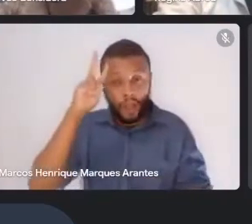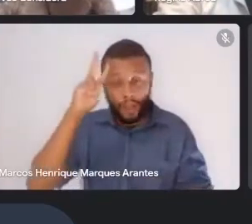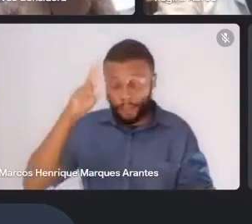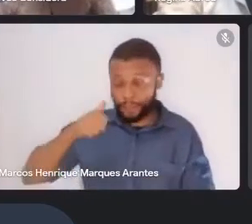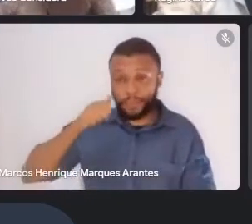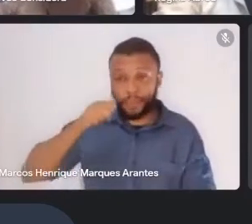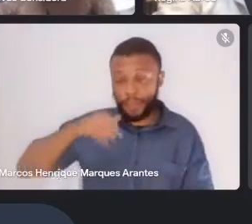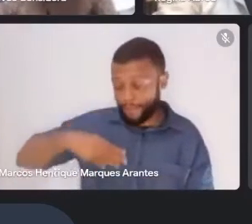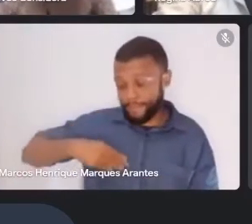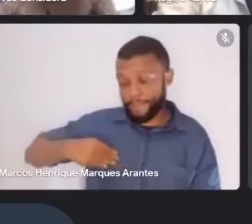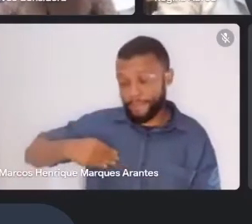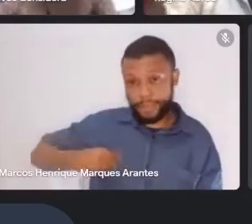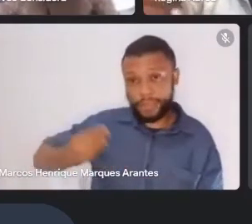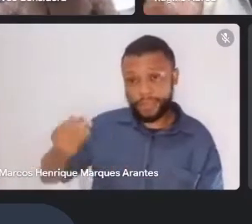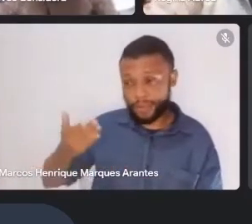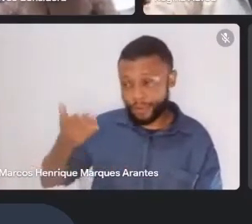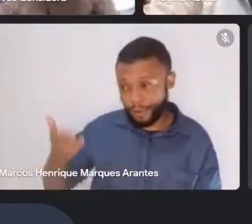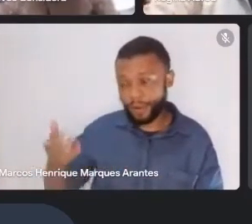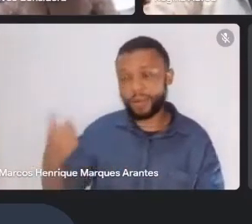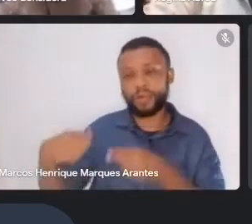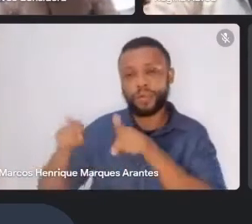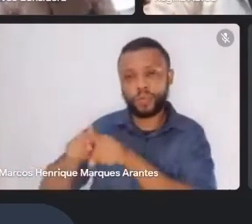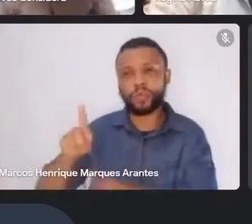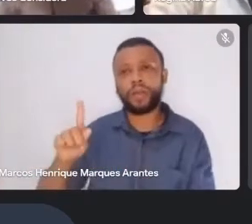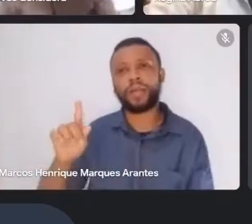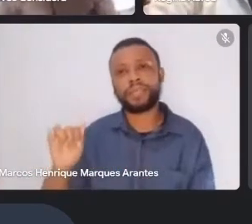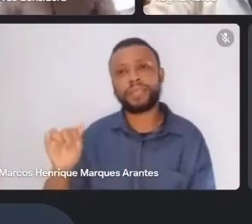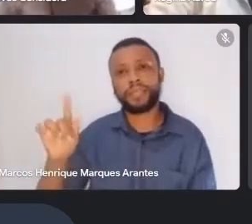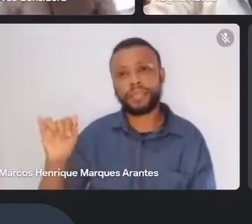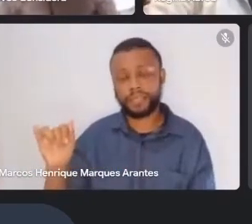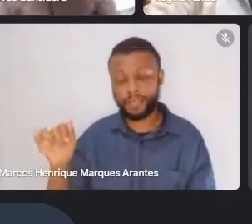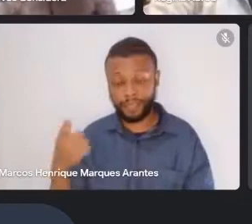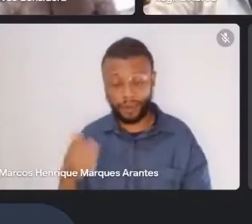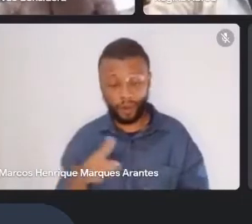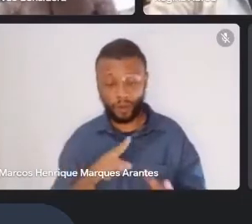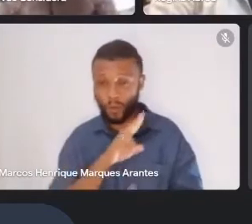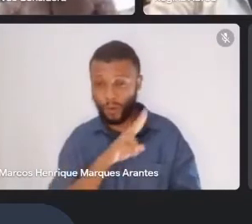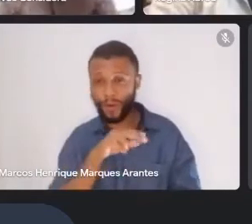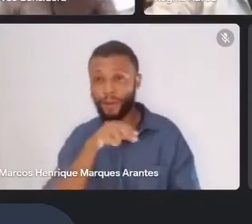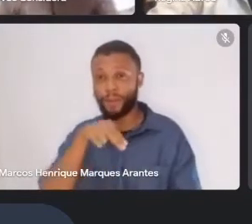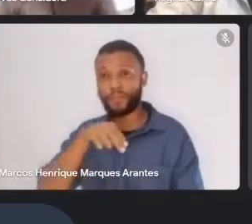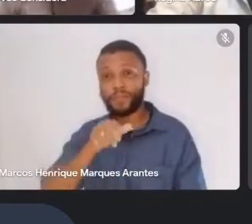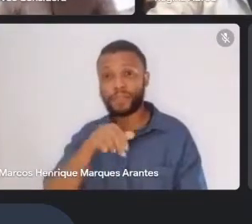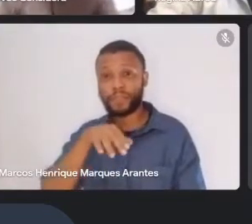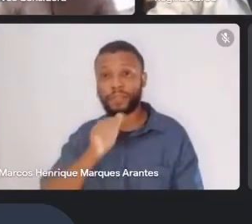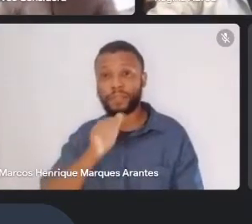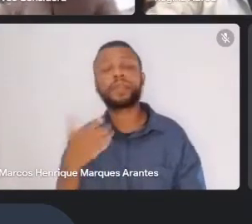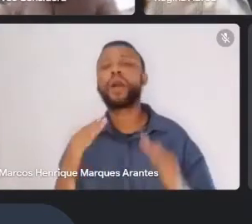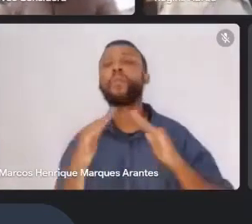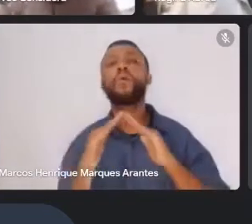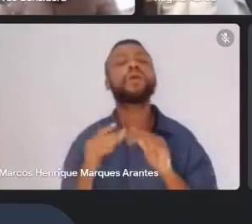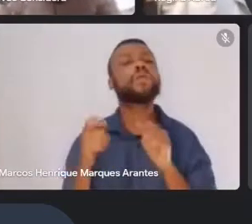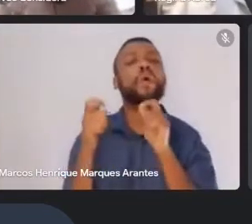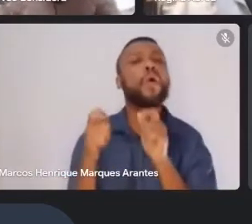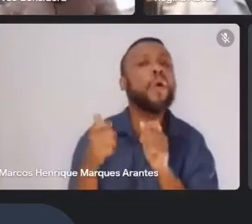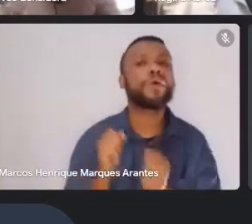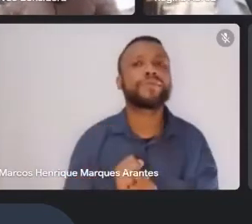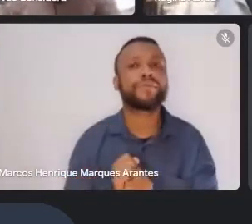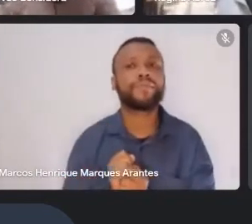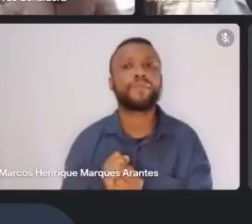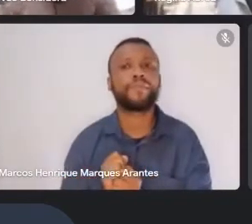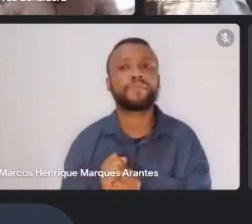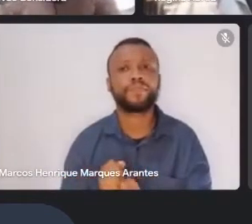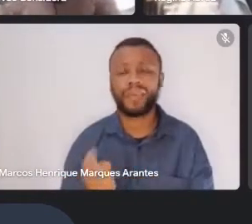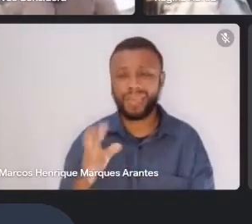com a Gigi, ela se chama Nina Liz e está morando onde? Está morando no Rio Purus,